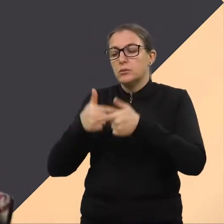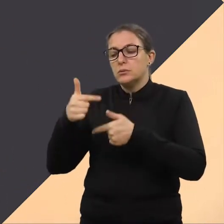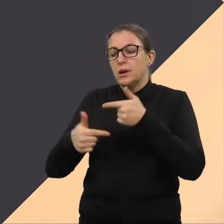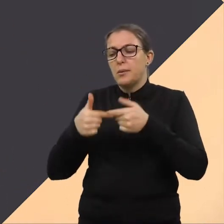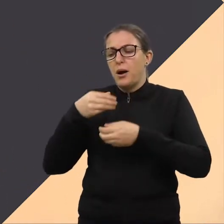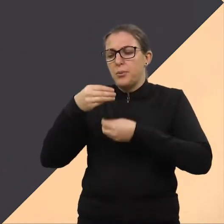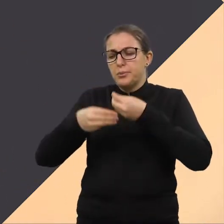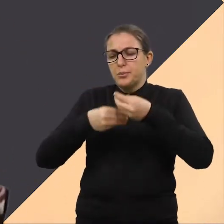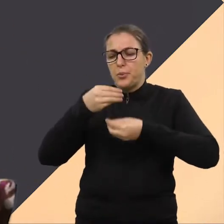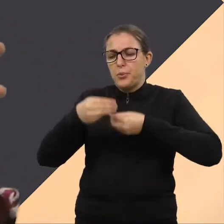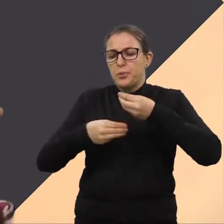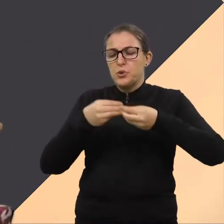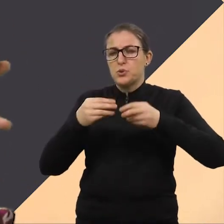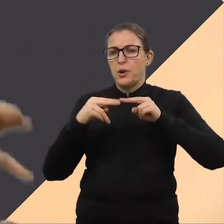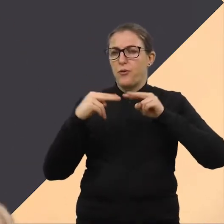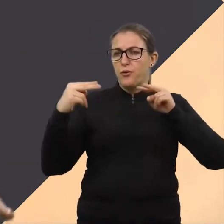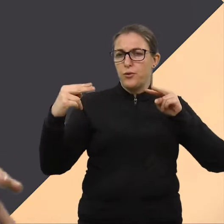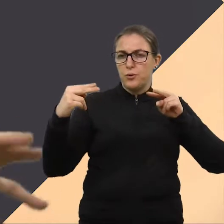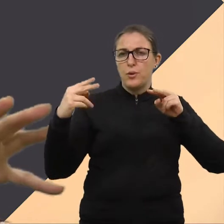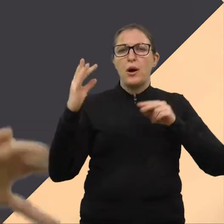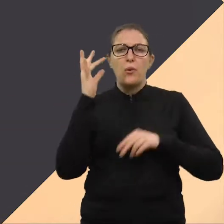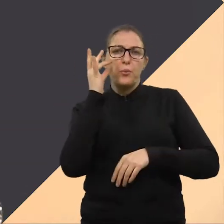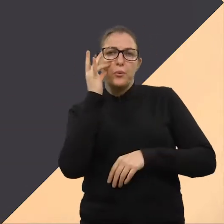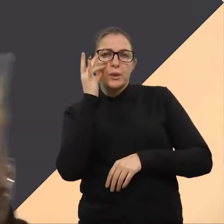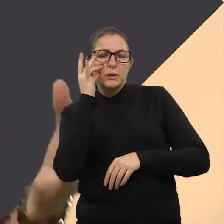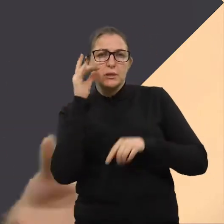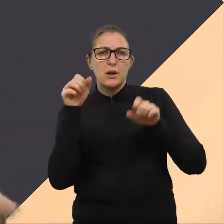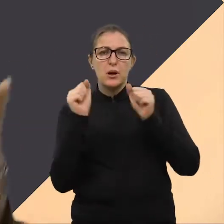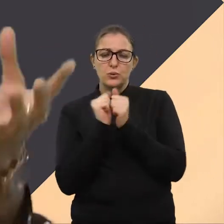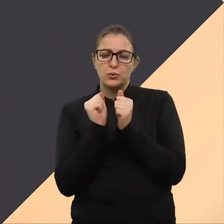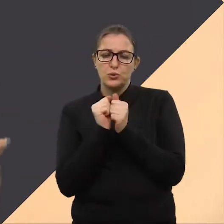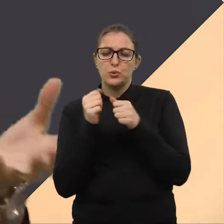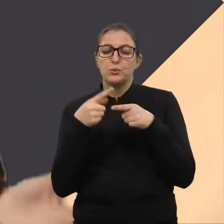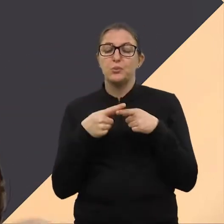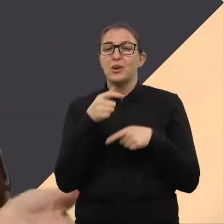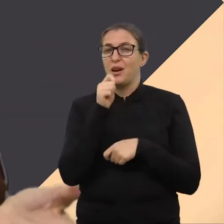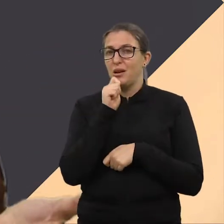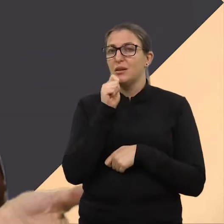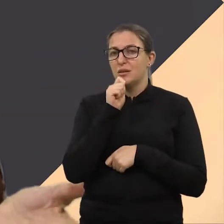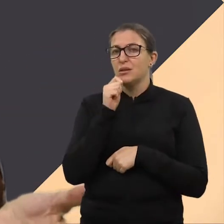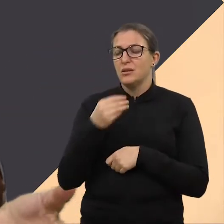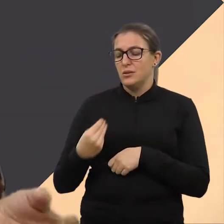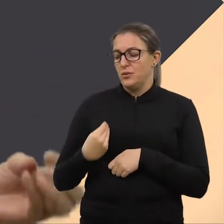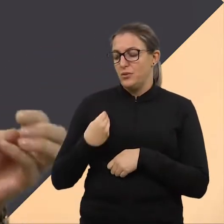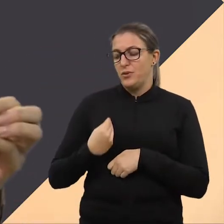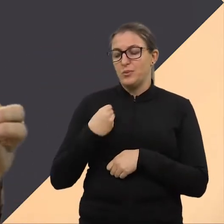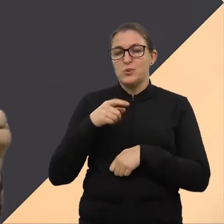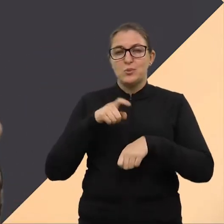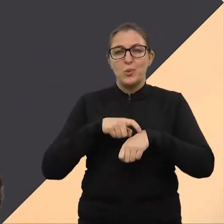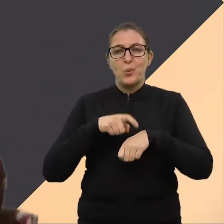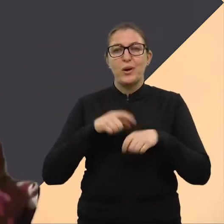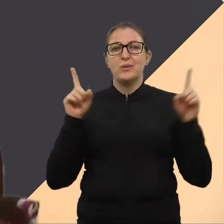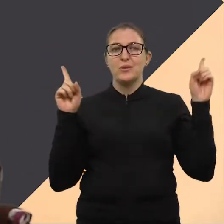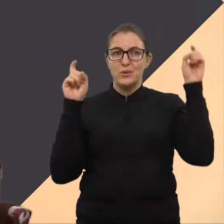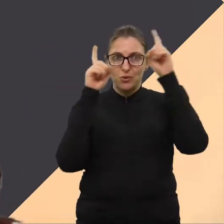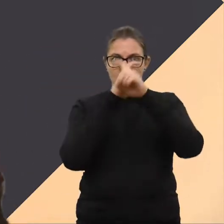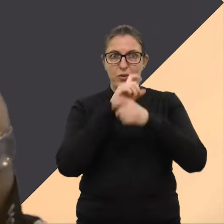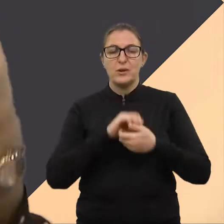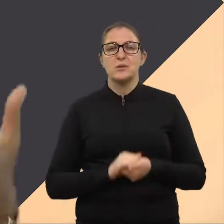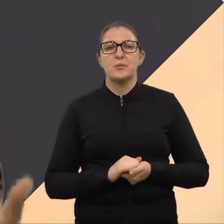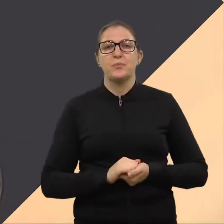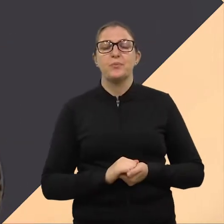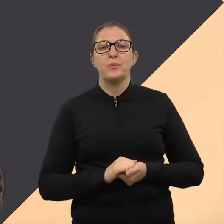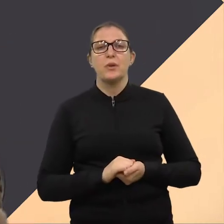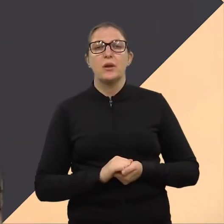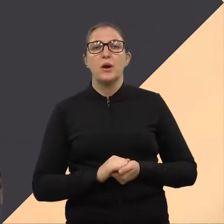trabalho híbrido, do trabalho virtual, porque a gente ainda vivemos numa incerteza, né? Neidimar, uma das